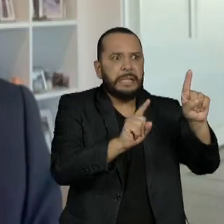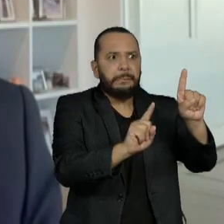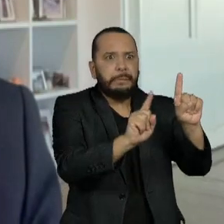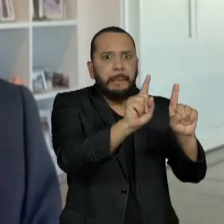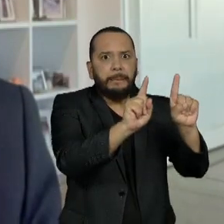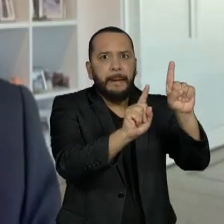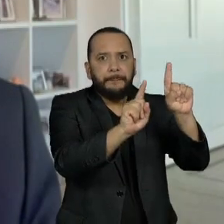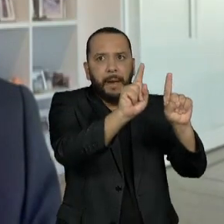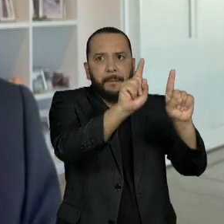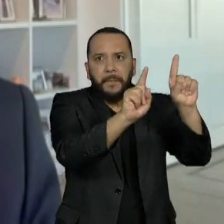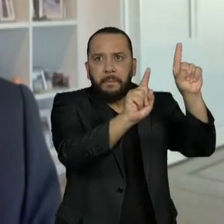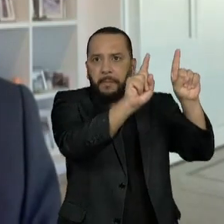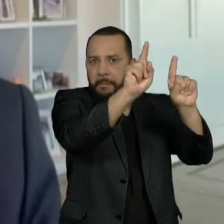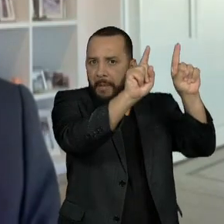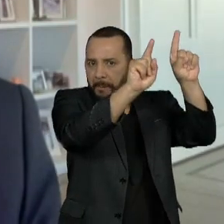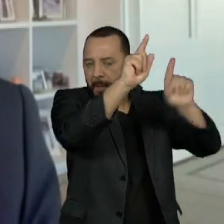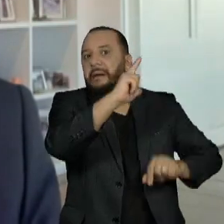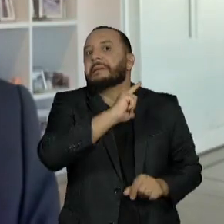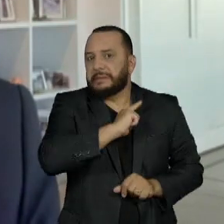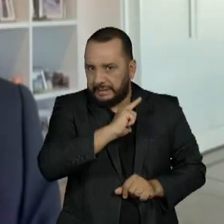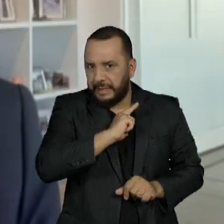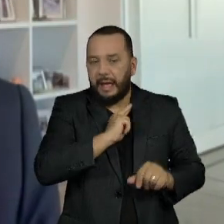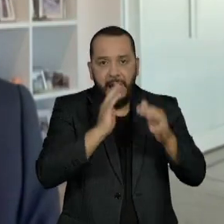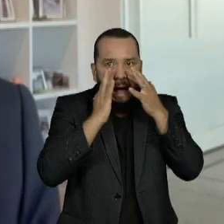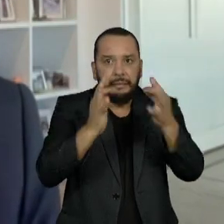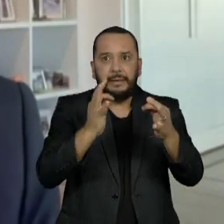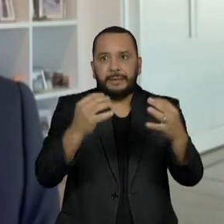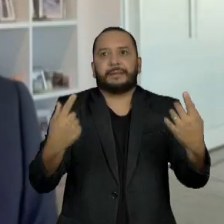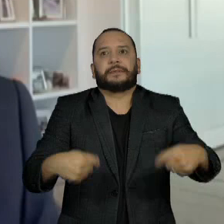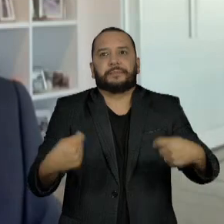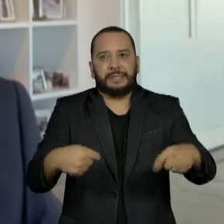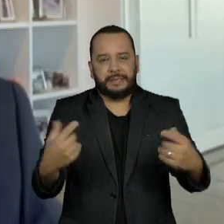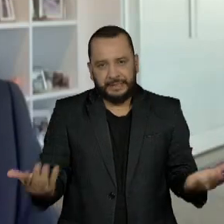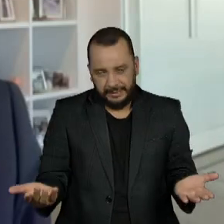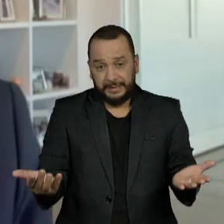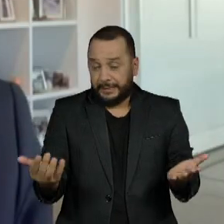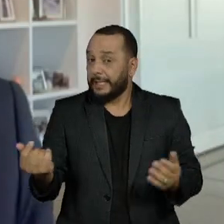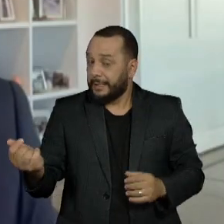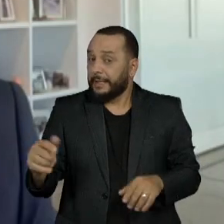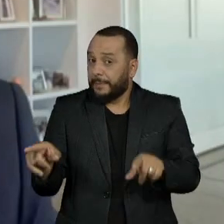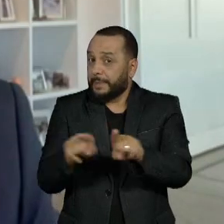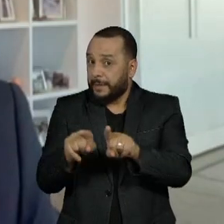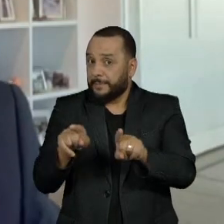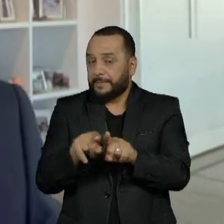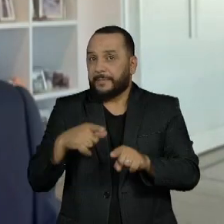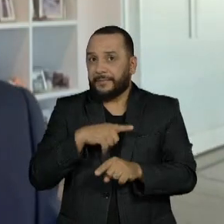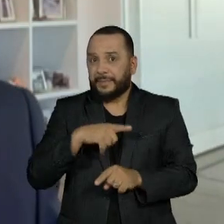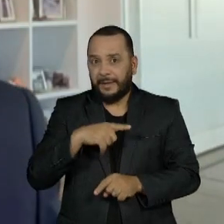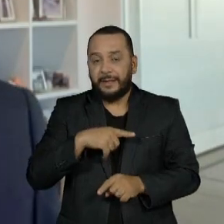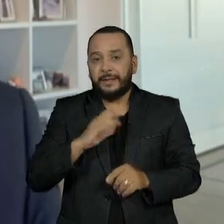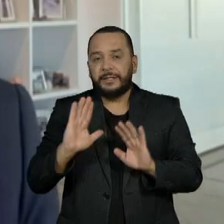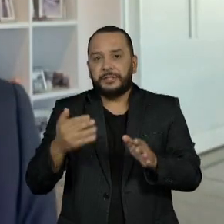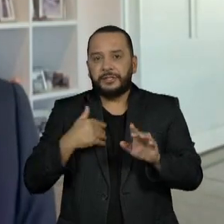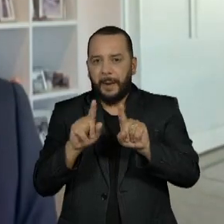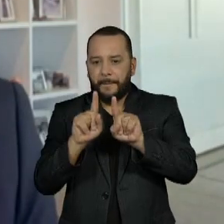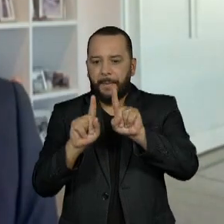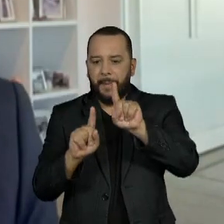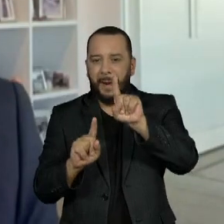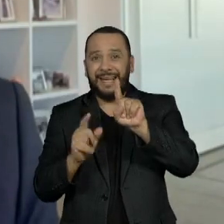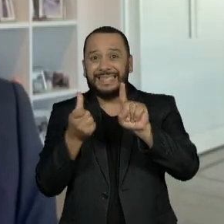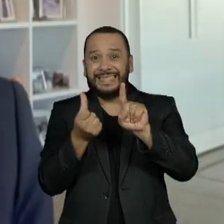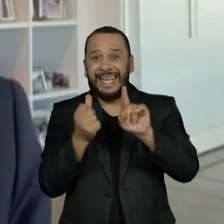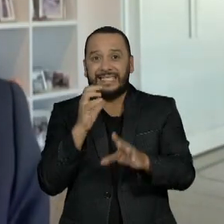acompanhadas de perto, com muita atenção. Intervalos de seis pontos ou menos entre os